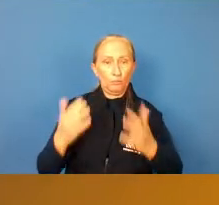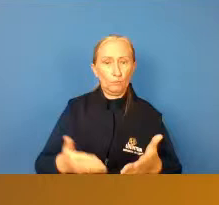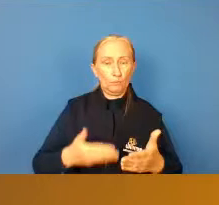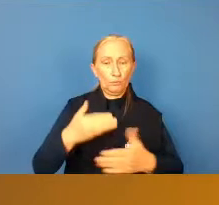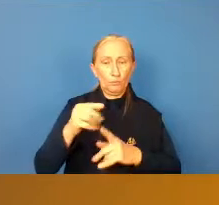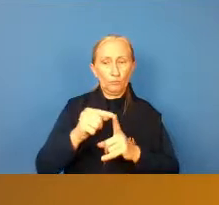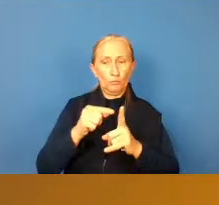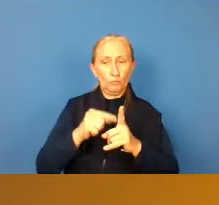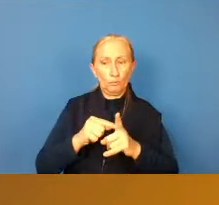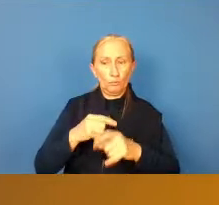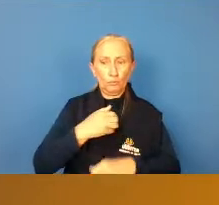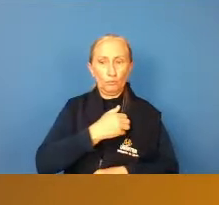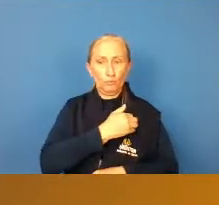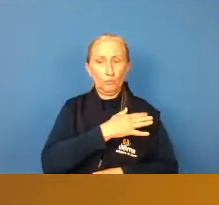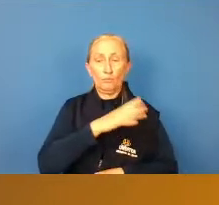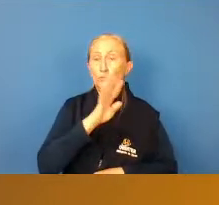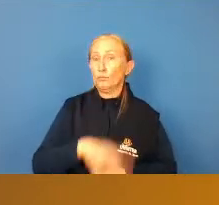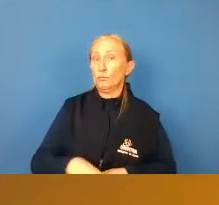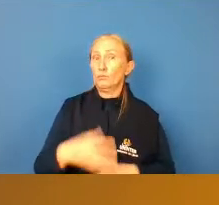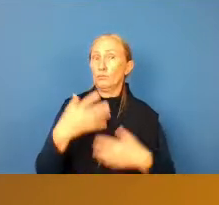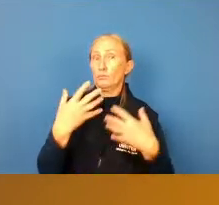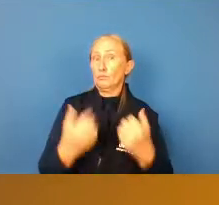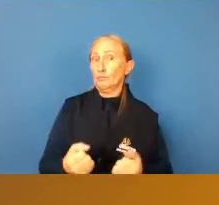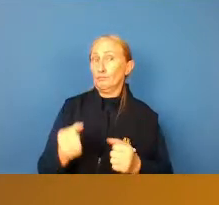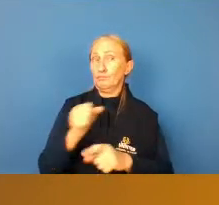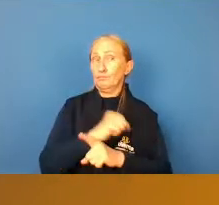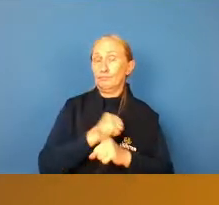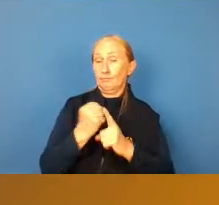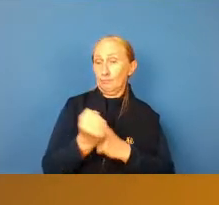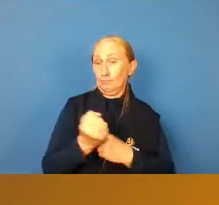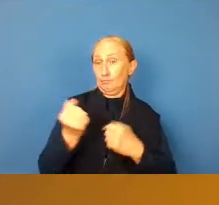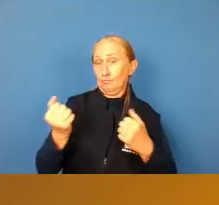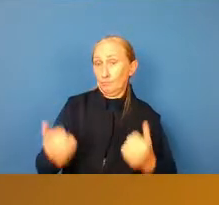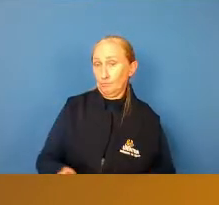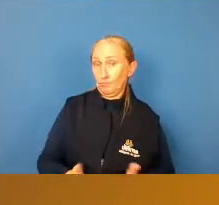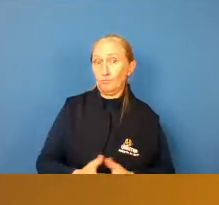tipo de preconceito não é tão aceito na sociedade de hoje.